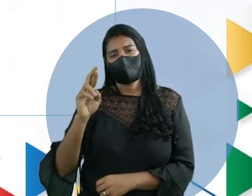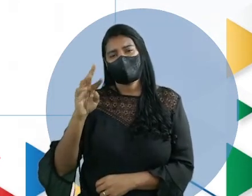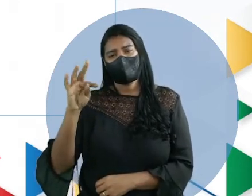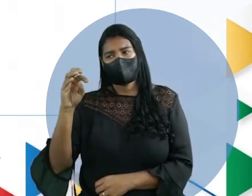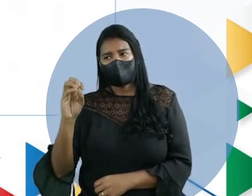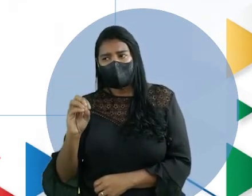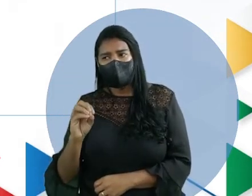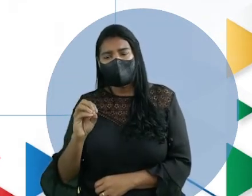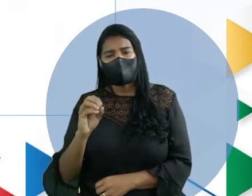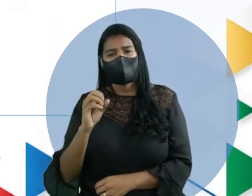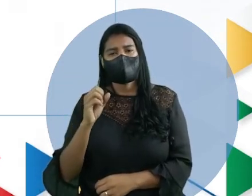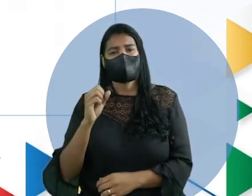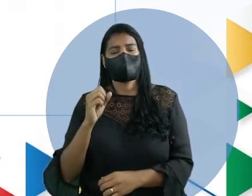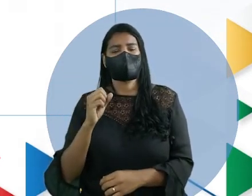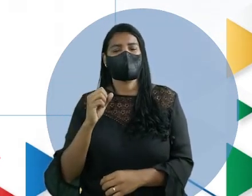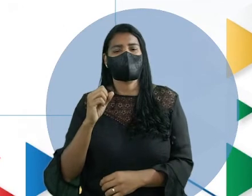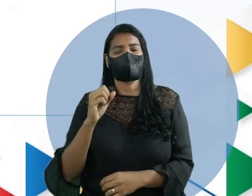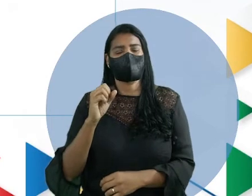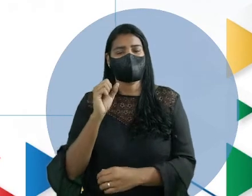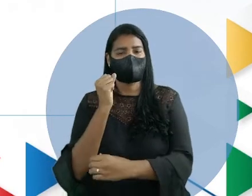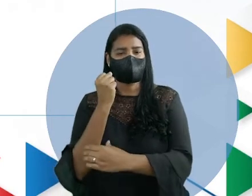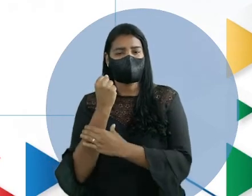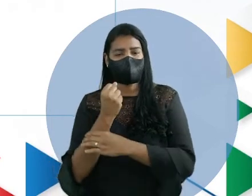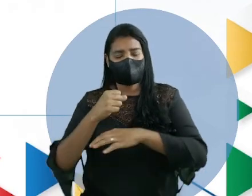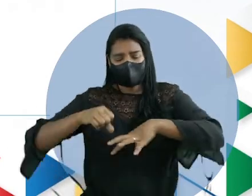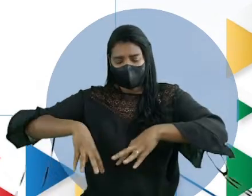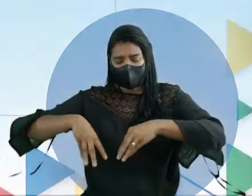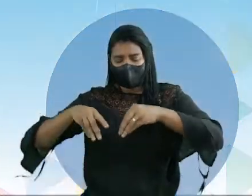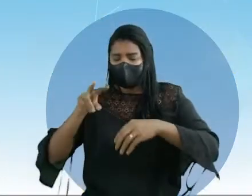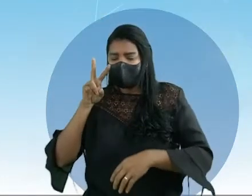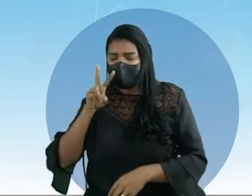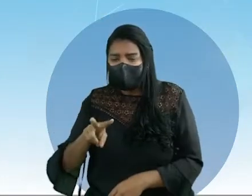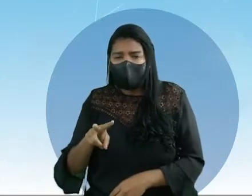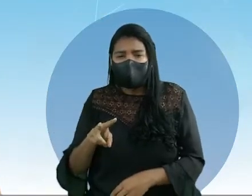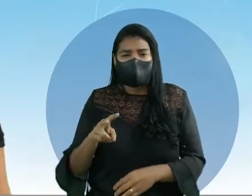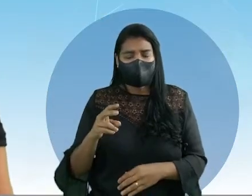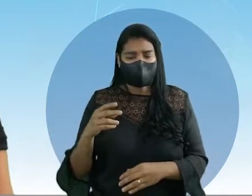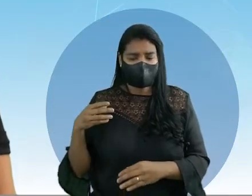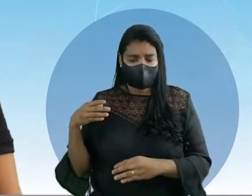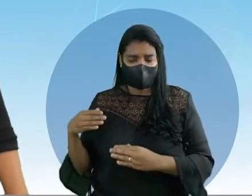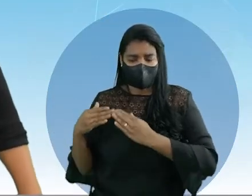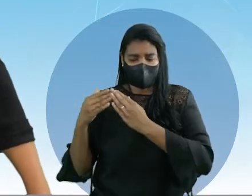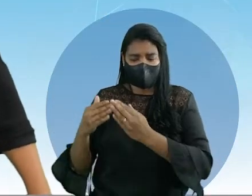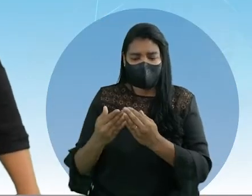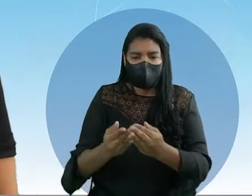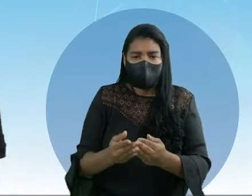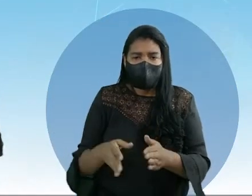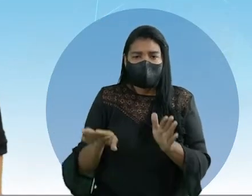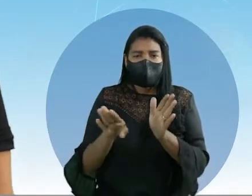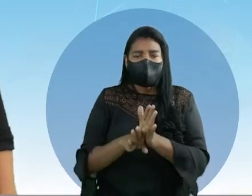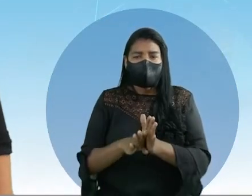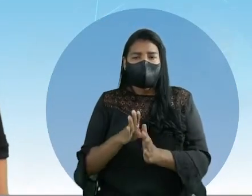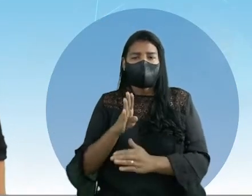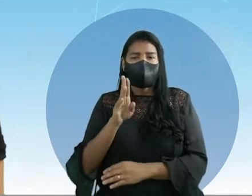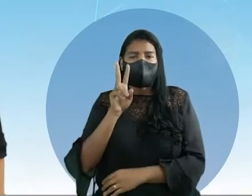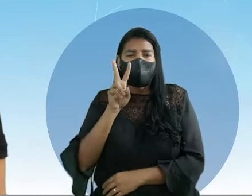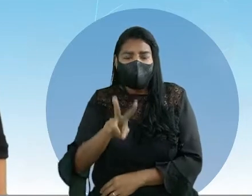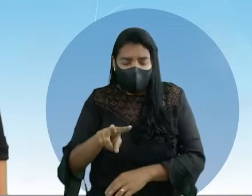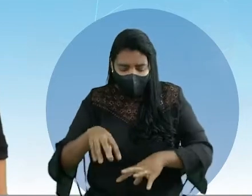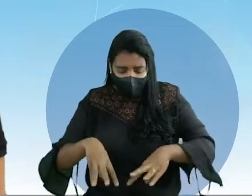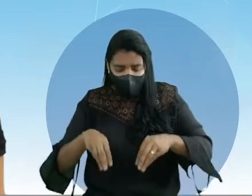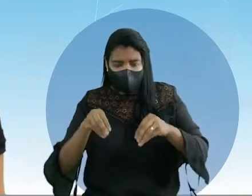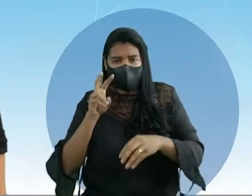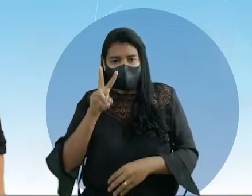terra do Brasil. Foi aquela porção que ia avistada pelos navegadores do Brasil e quando viram, terra à vista! Pronto,